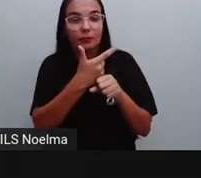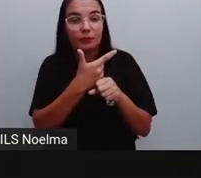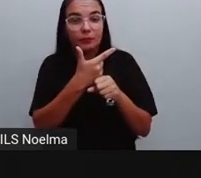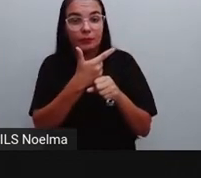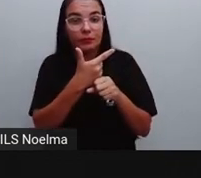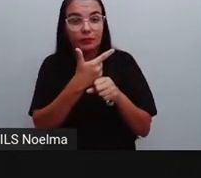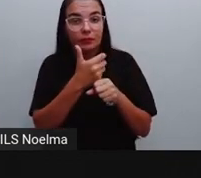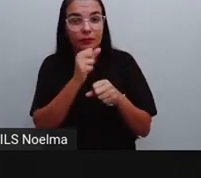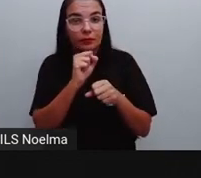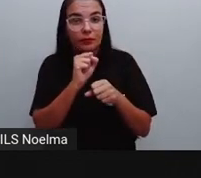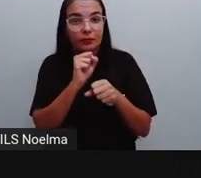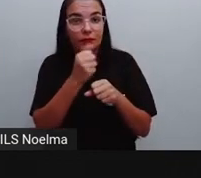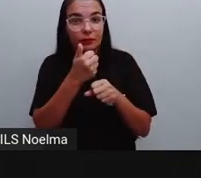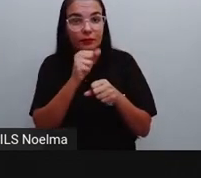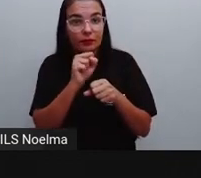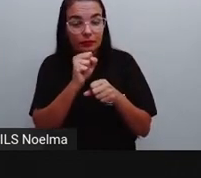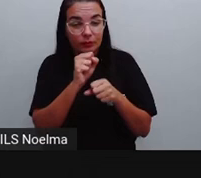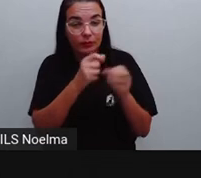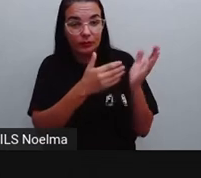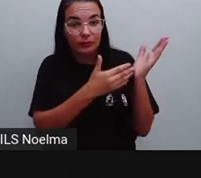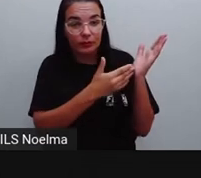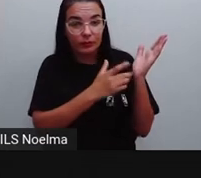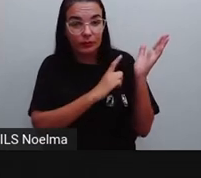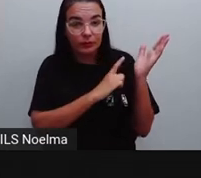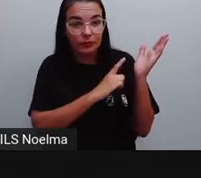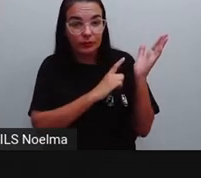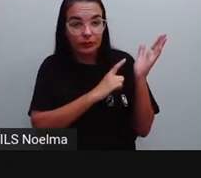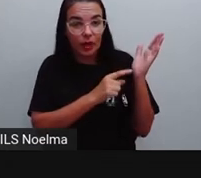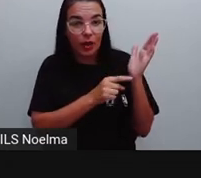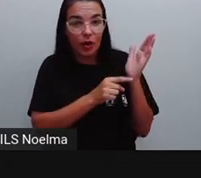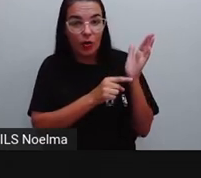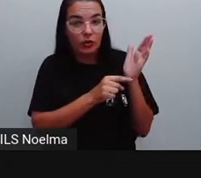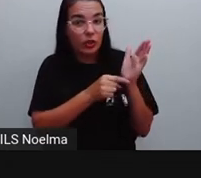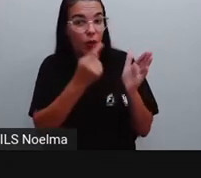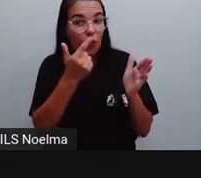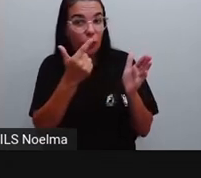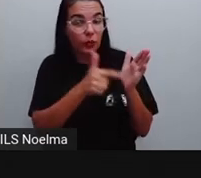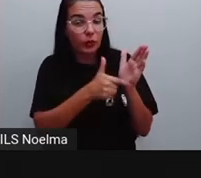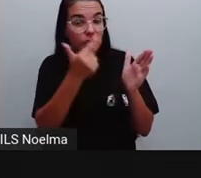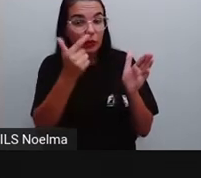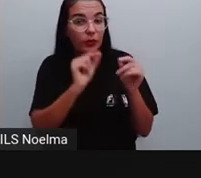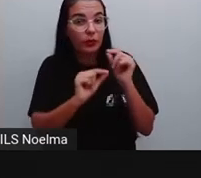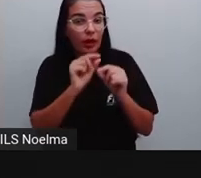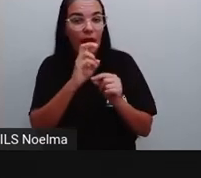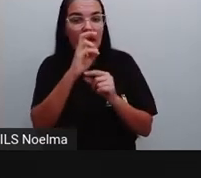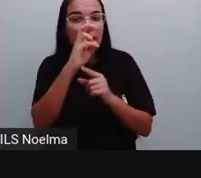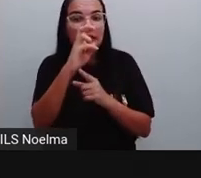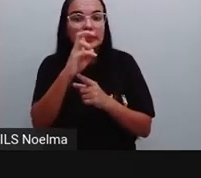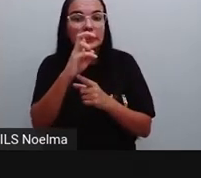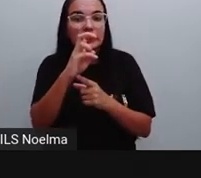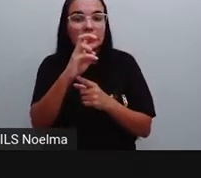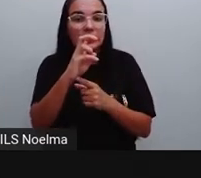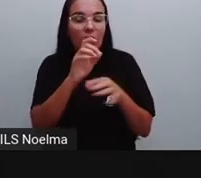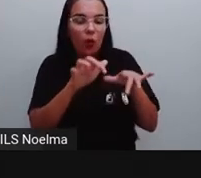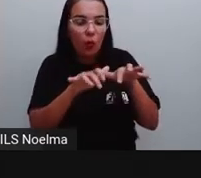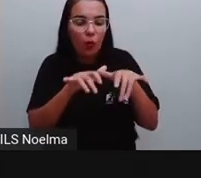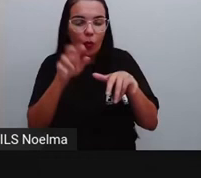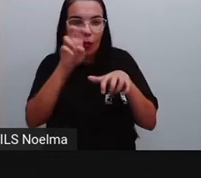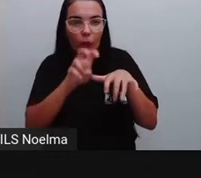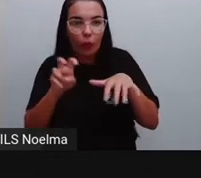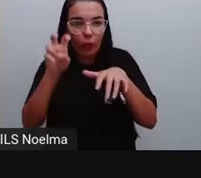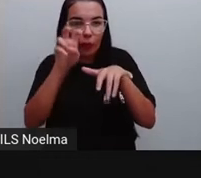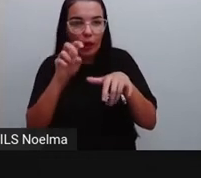o primeiro, o segundo colocado aí, que é o microcomputador,